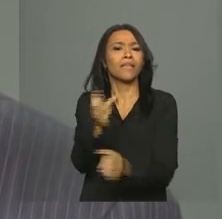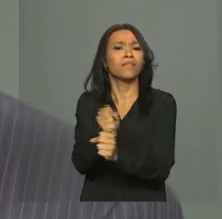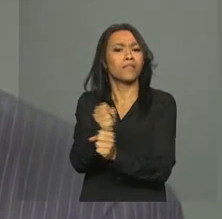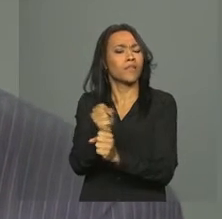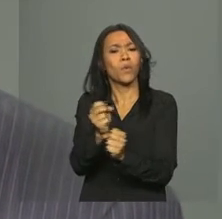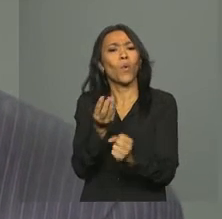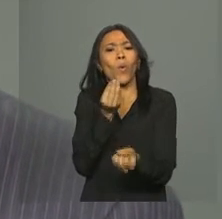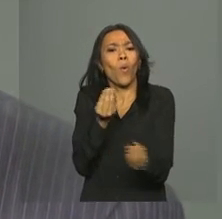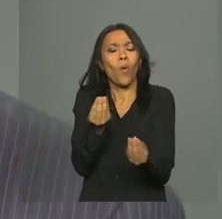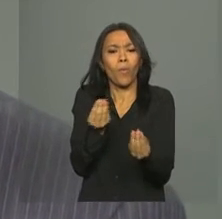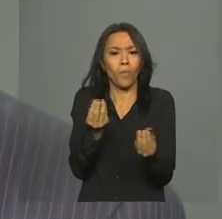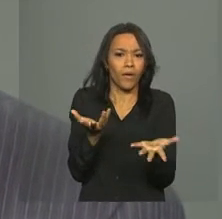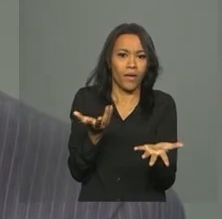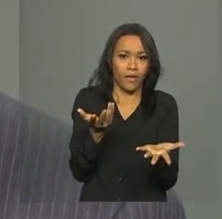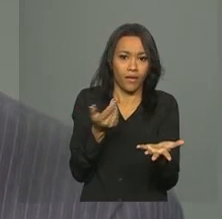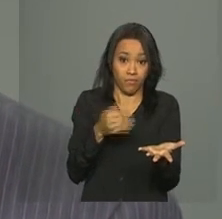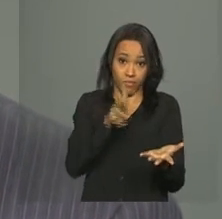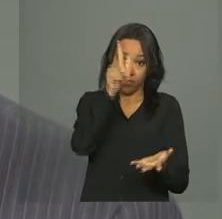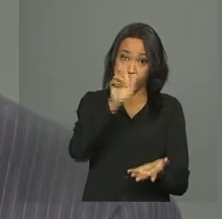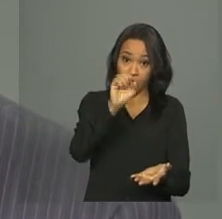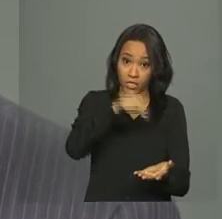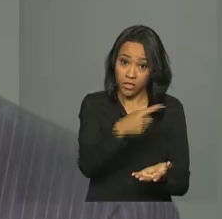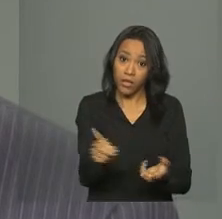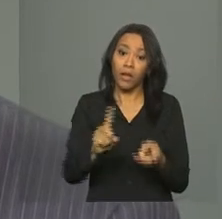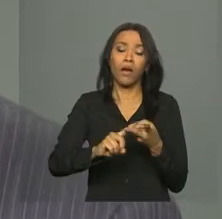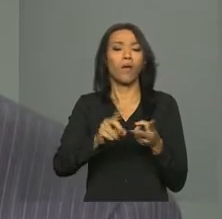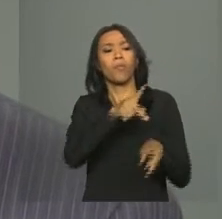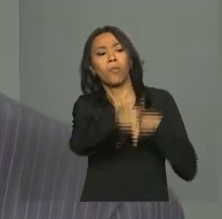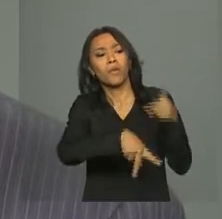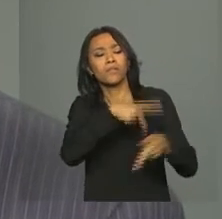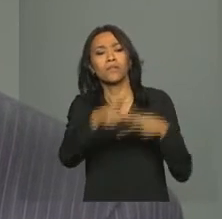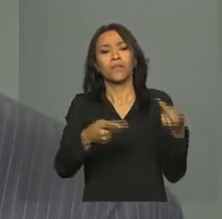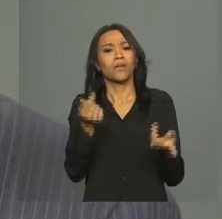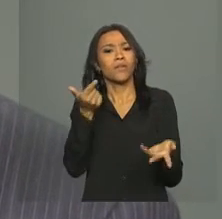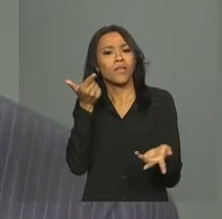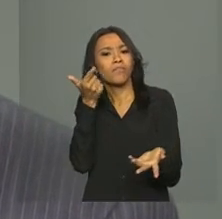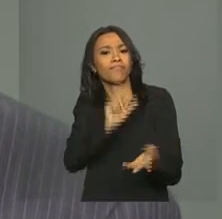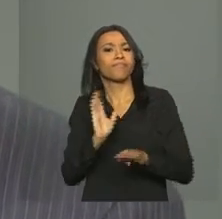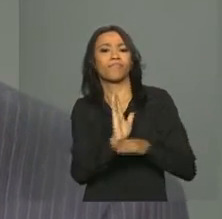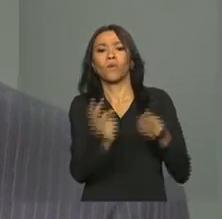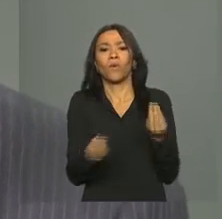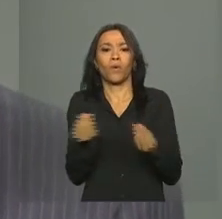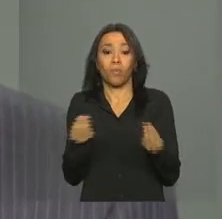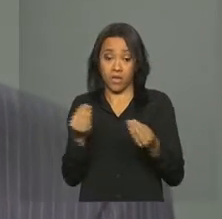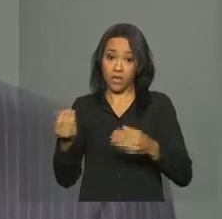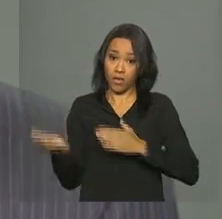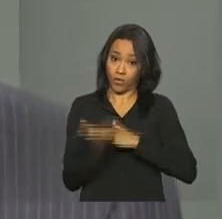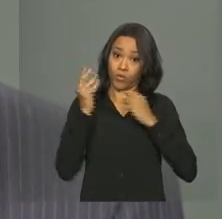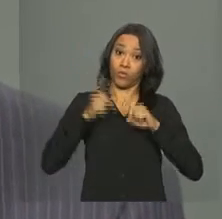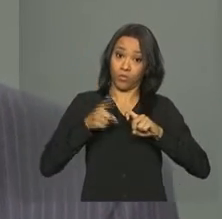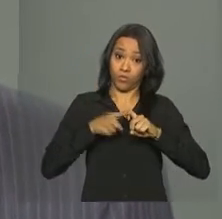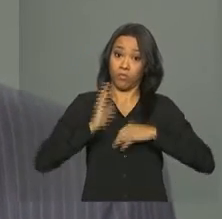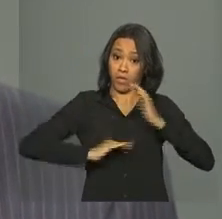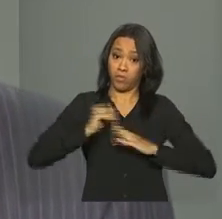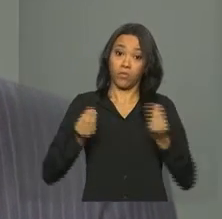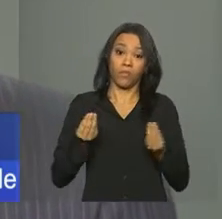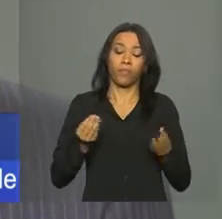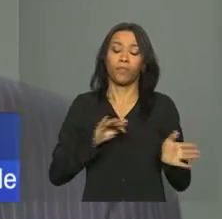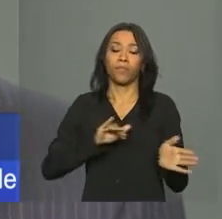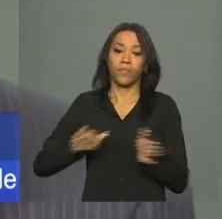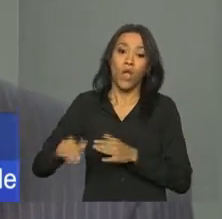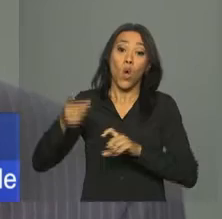vantagens para os gestores, para a população, e quais são as oportunidades para esses profissionais? Os médicos brasileiros, eles podem